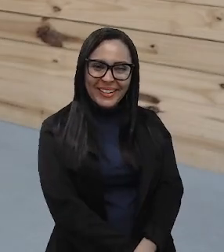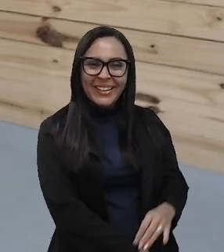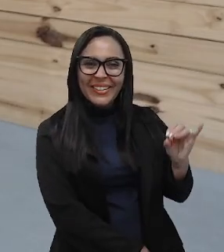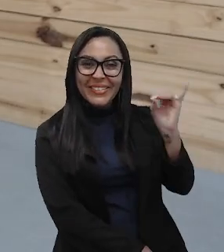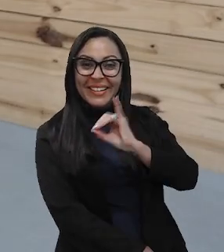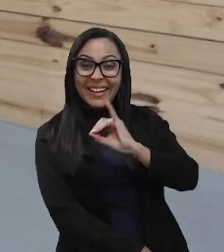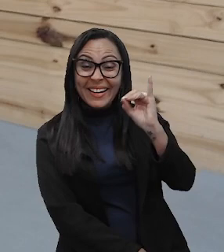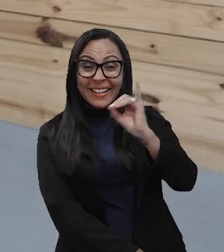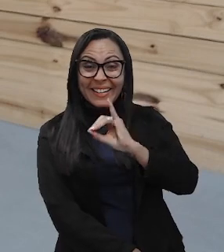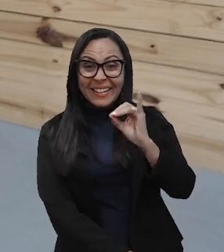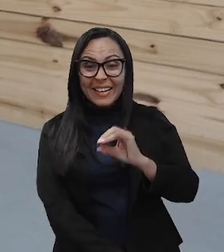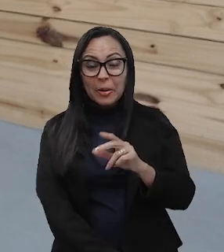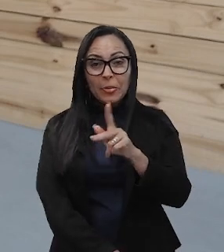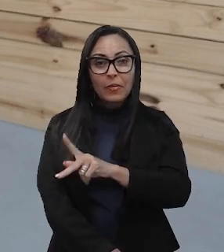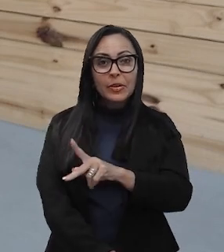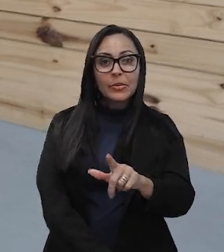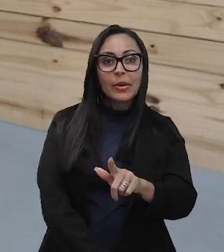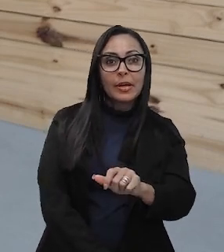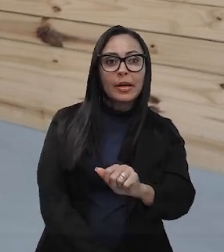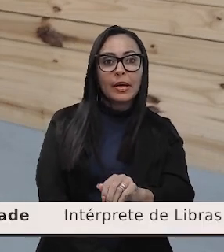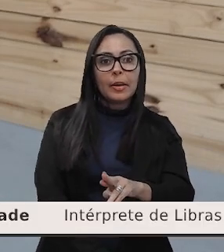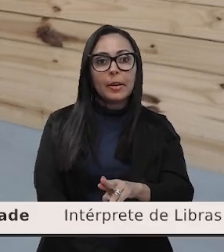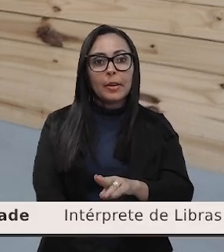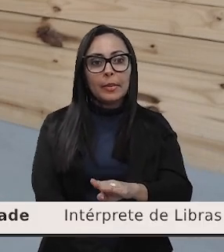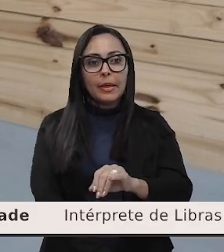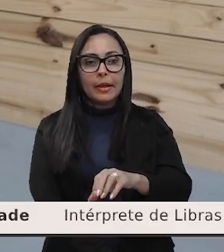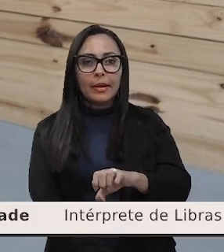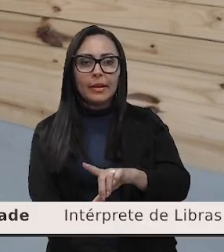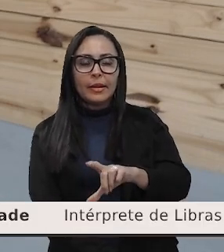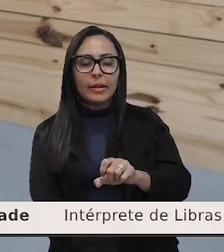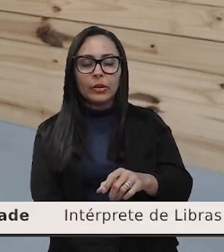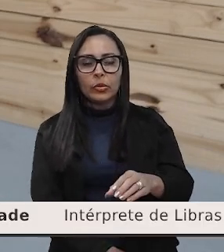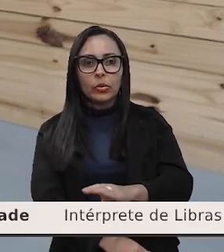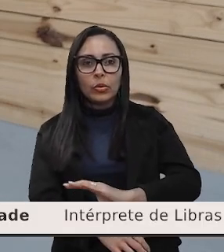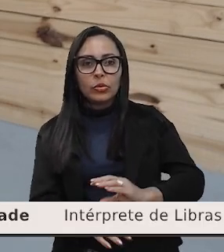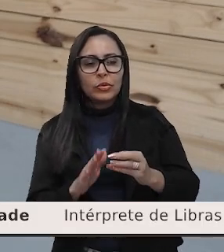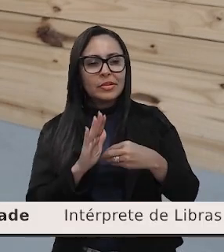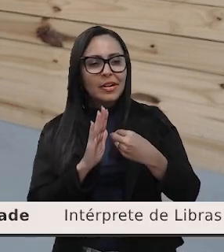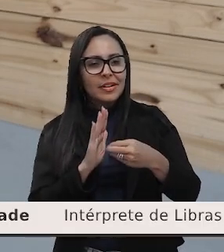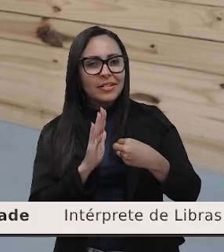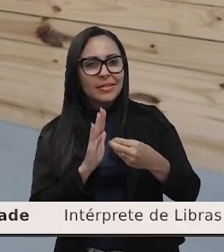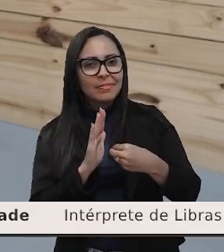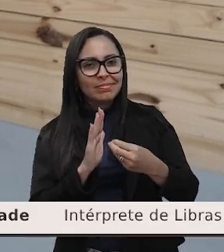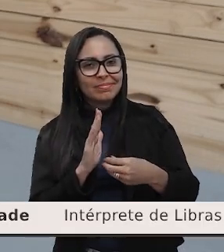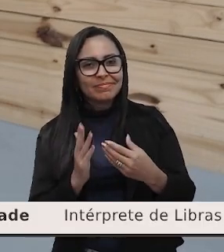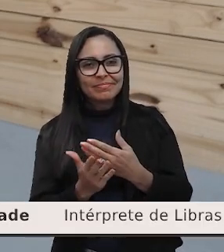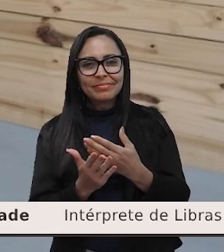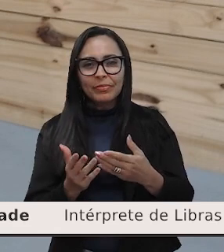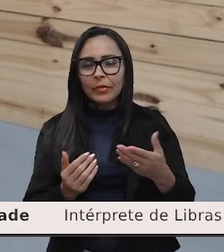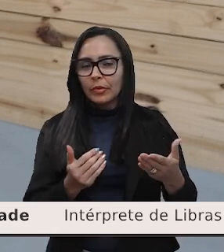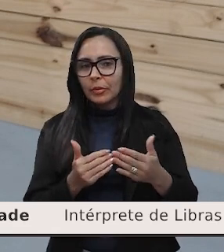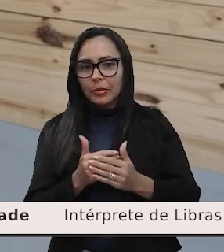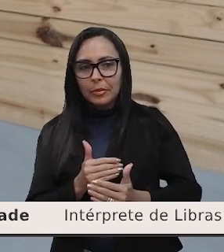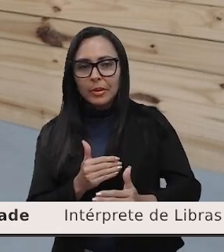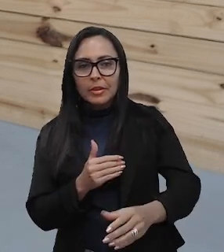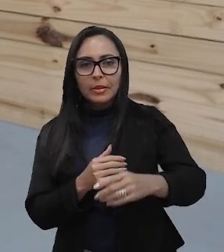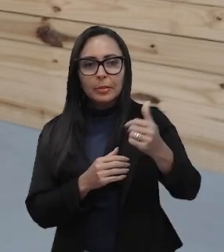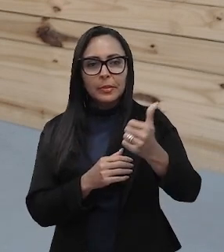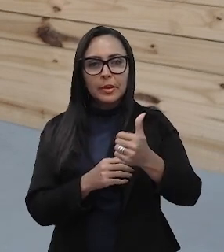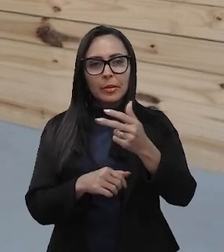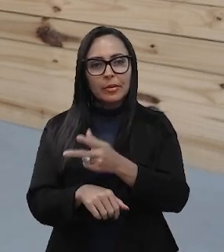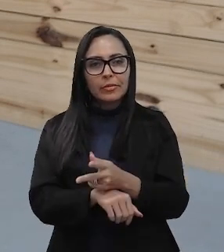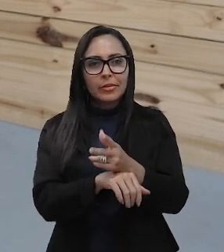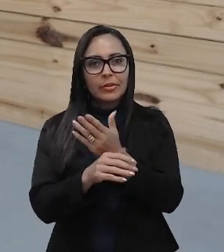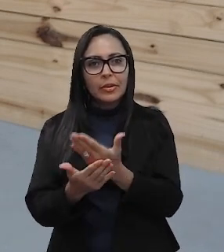Olá estudante, sou a professora Gabriele Machado do curso técnico em design de interiores. Estamos começando a nossa primeira